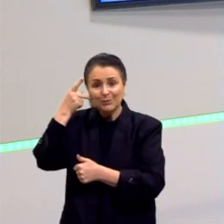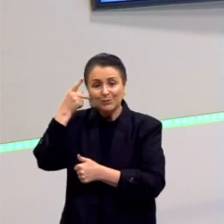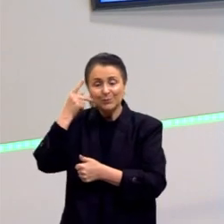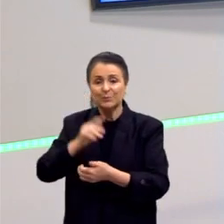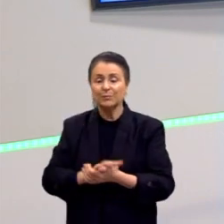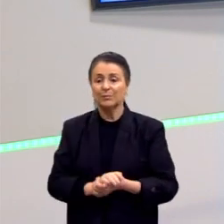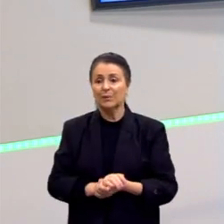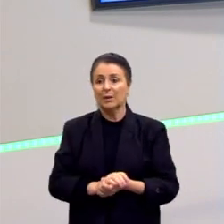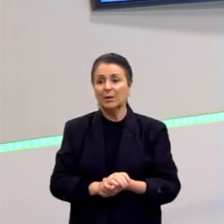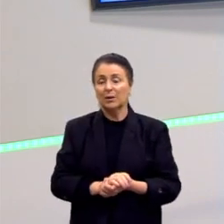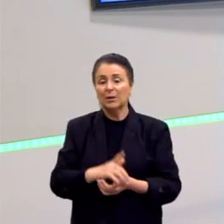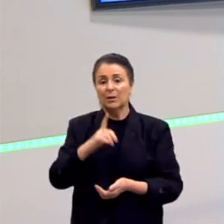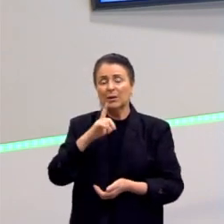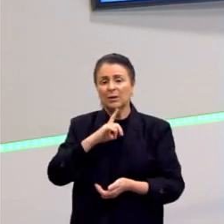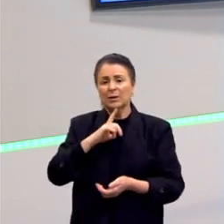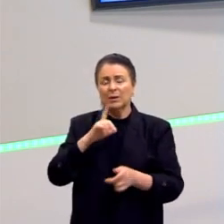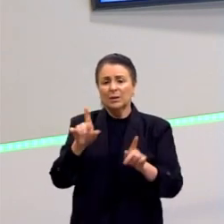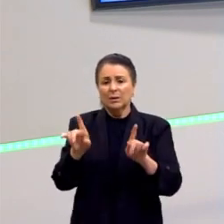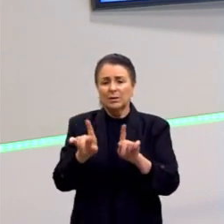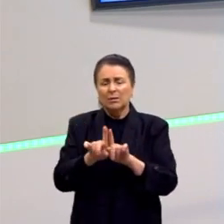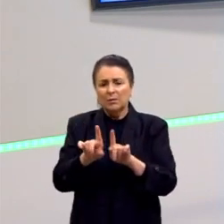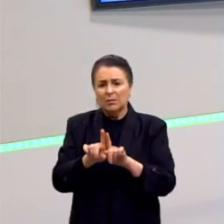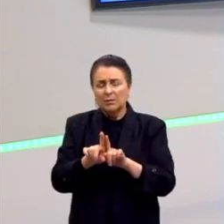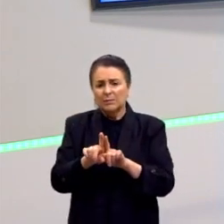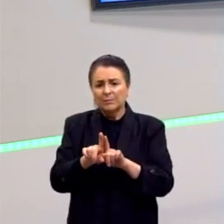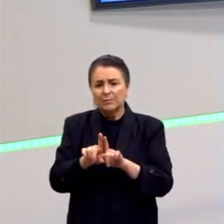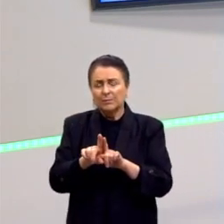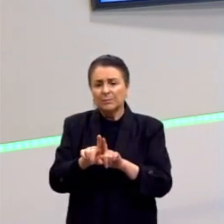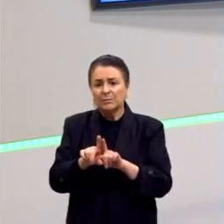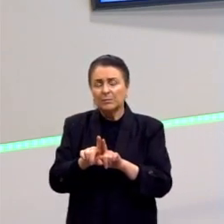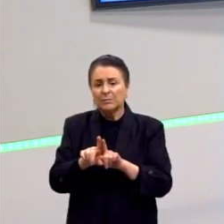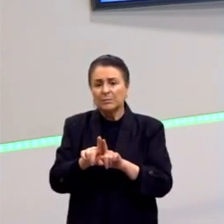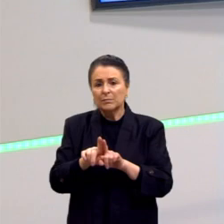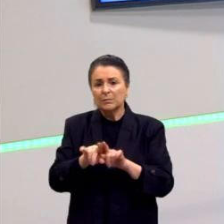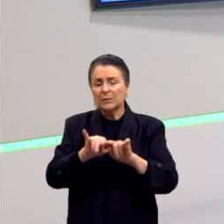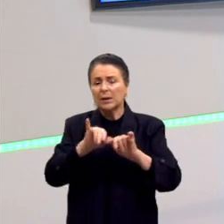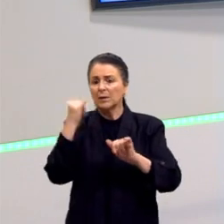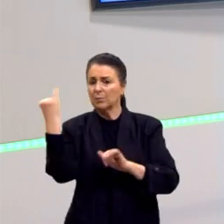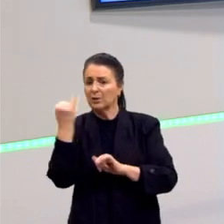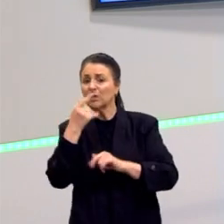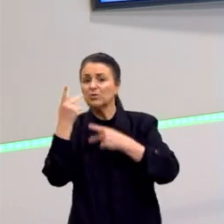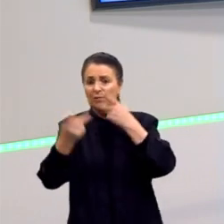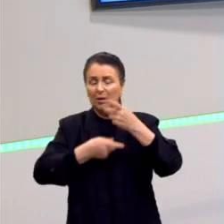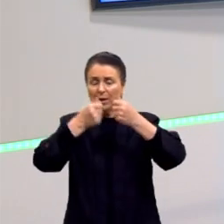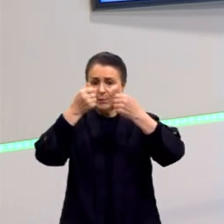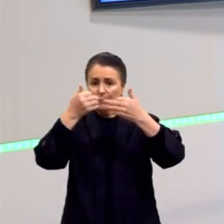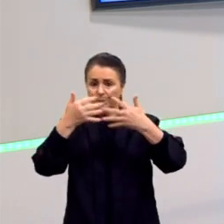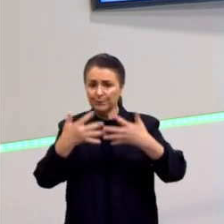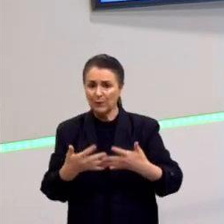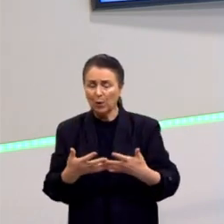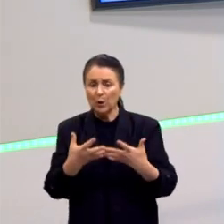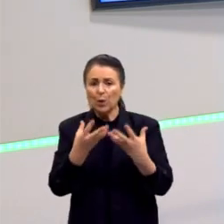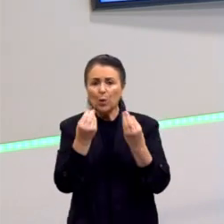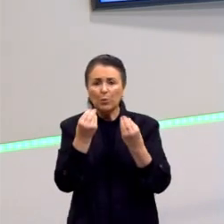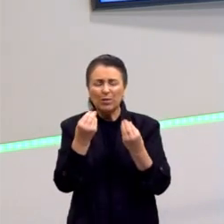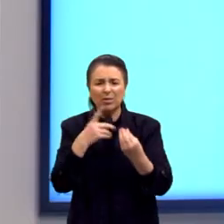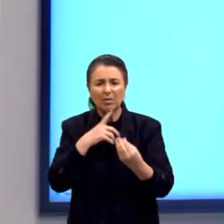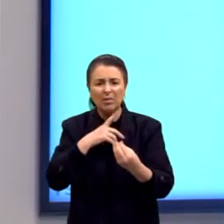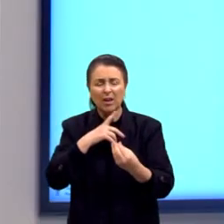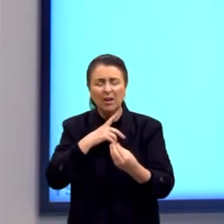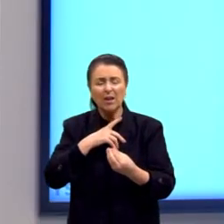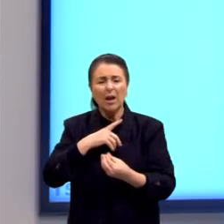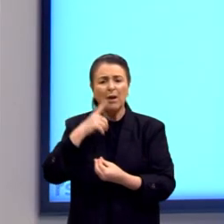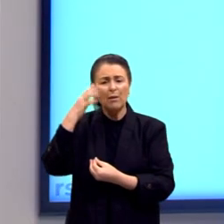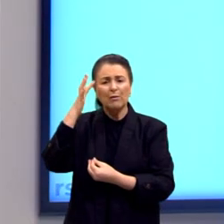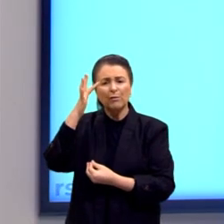Aqui, talvez, acho que mereça um registro, vejam só a quantidade de pensadores alemães